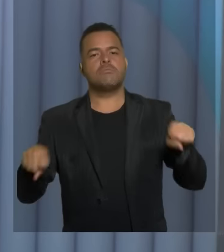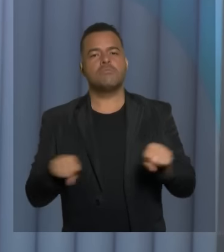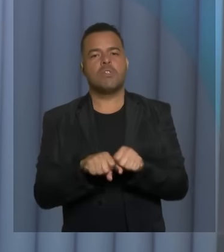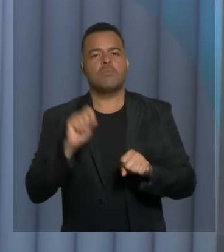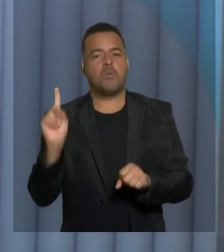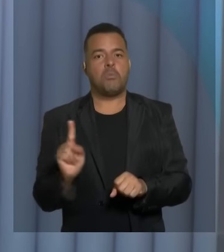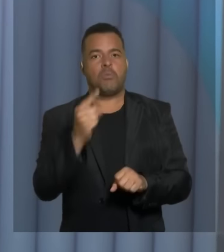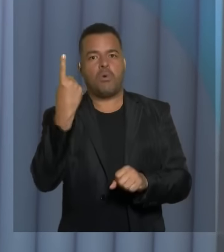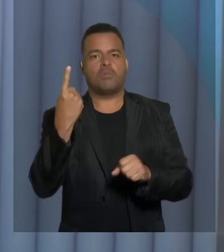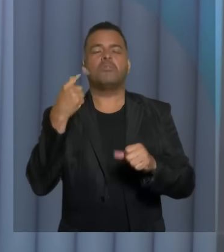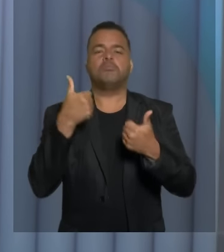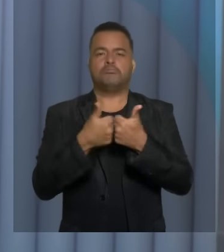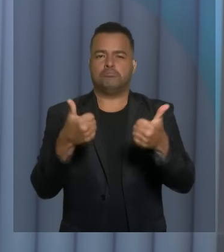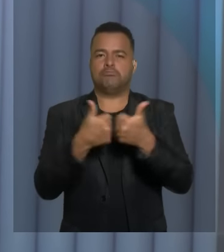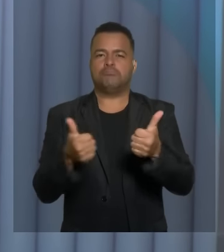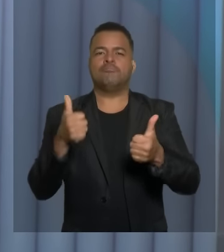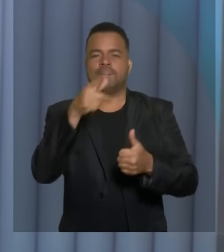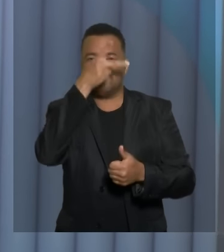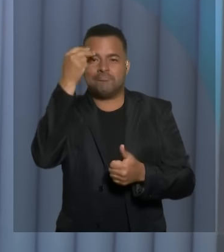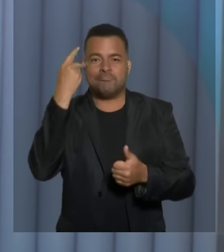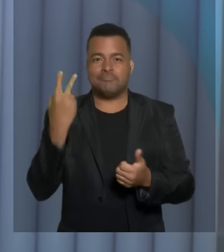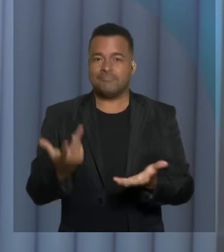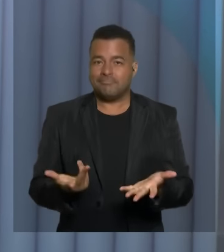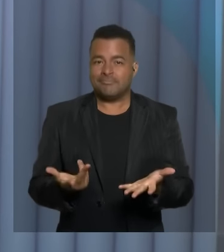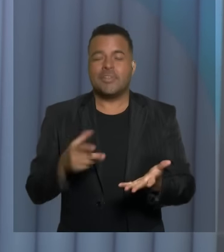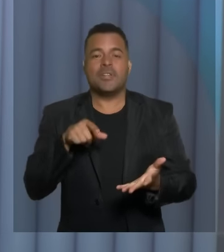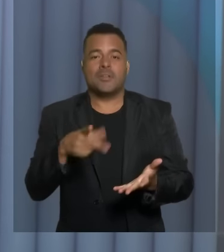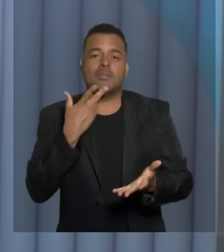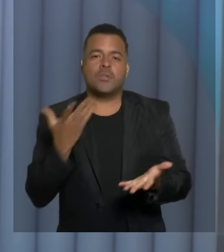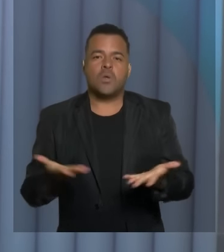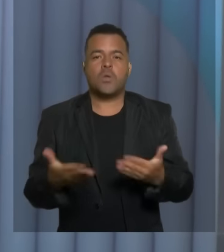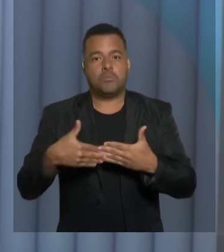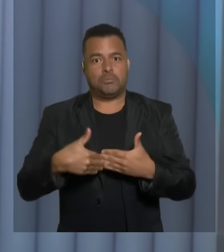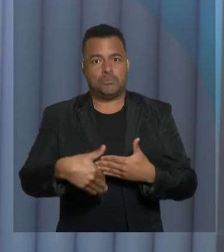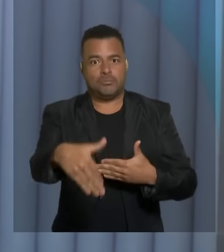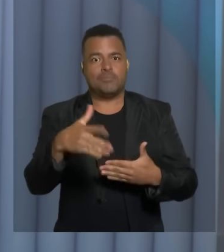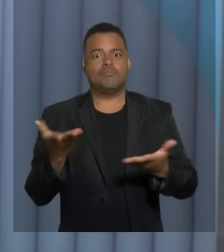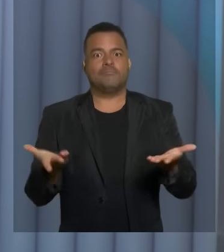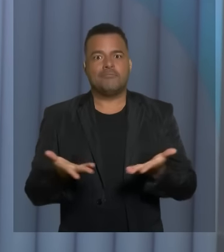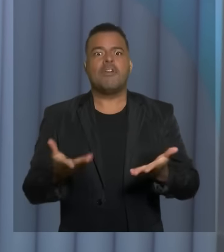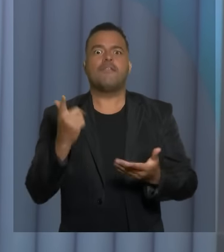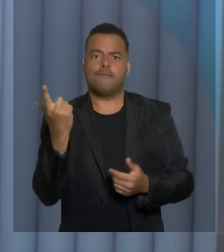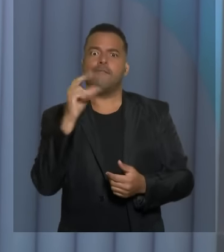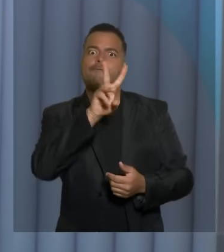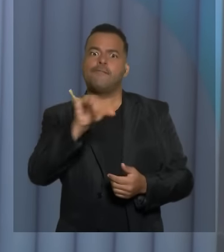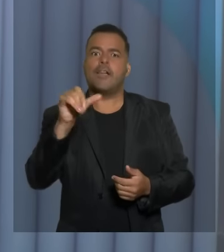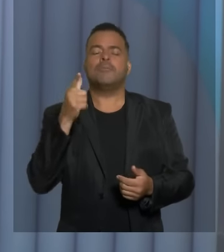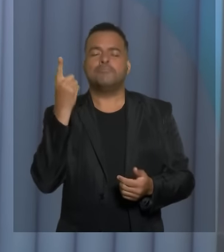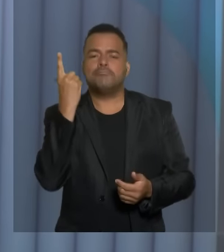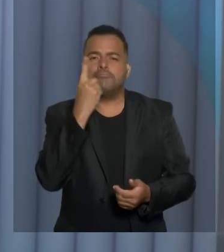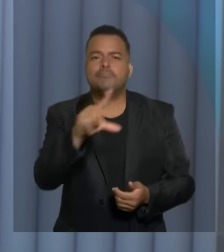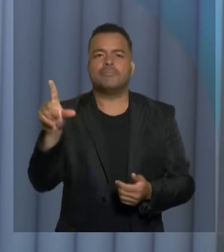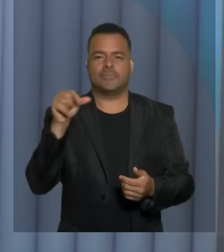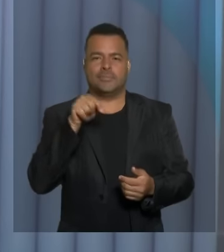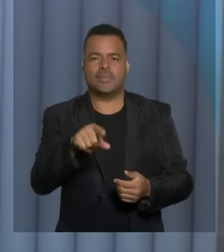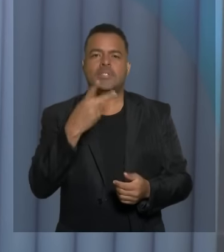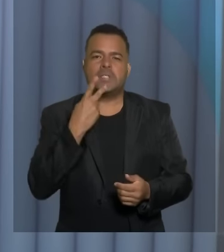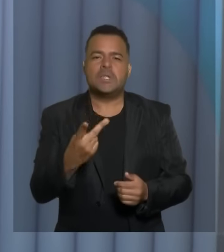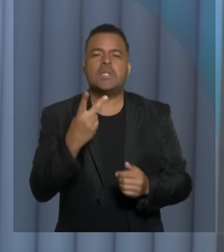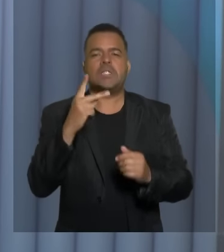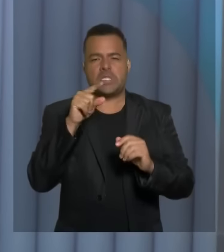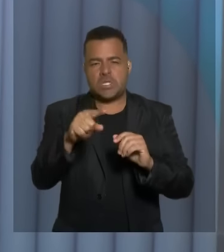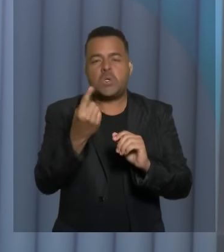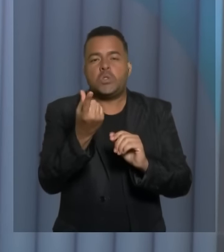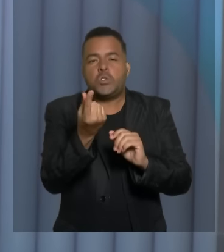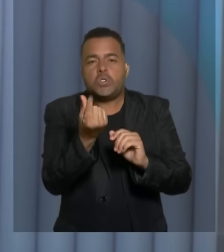de Mobilidade Urbana. No bojo desse Sistema Único, nós vamos adotar em Vitória da Conquista a tarifa zero,